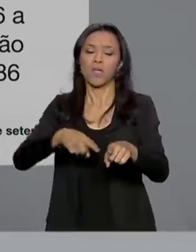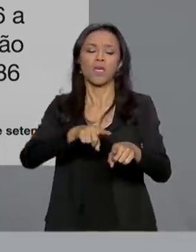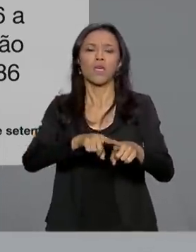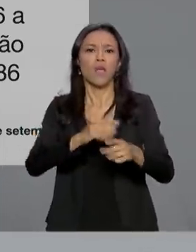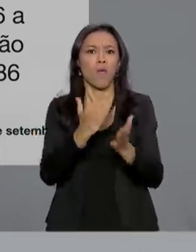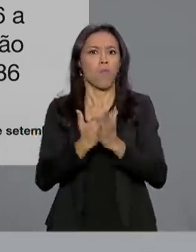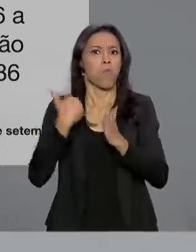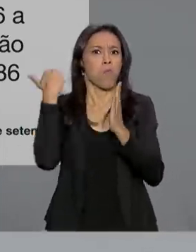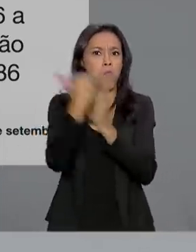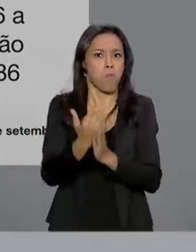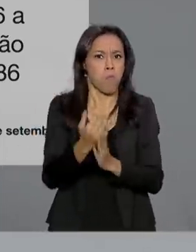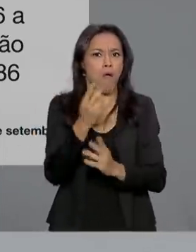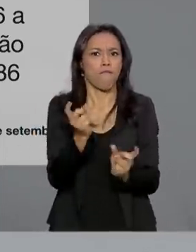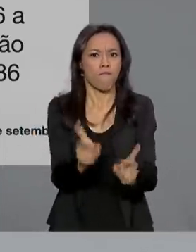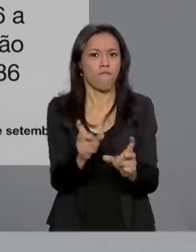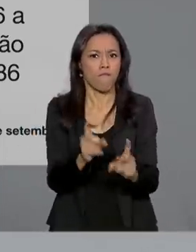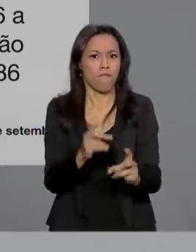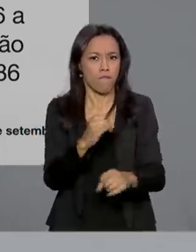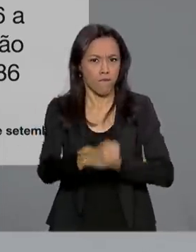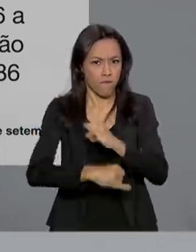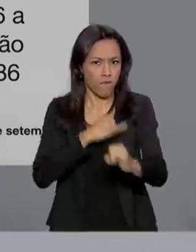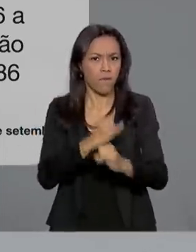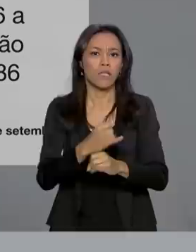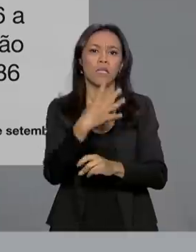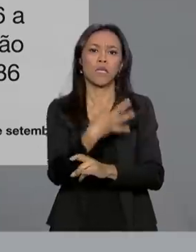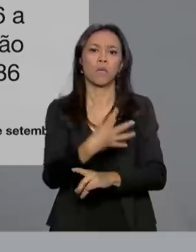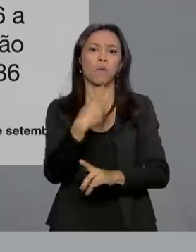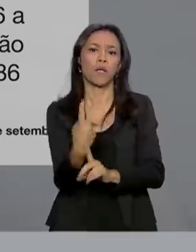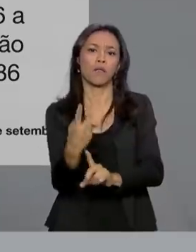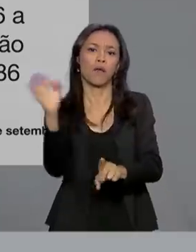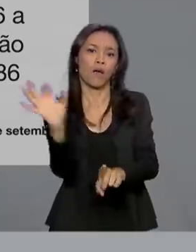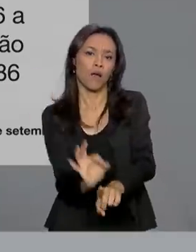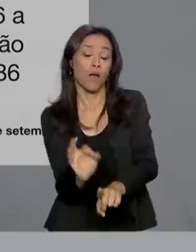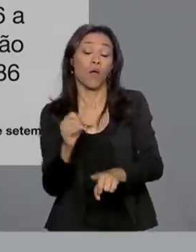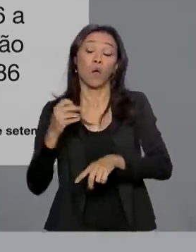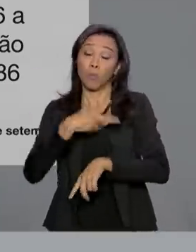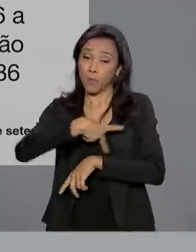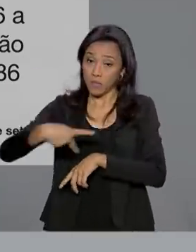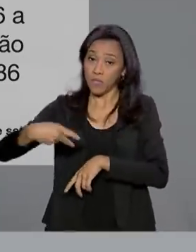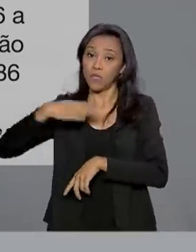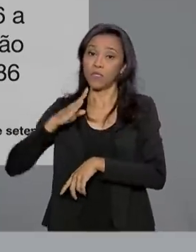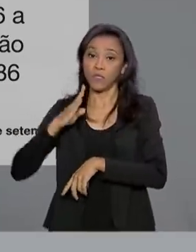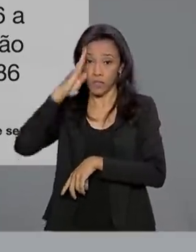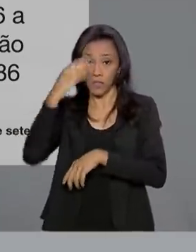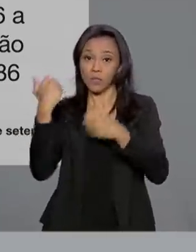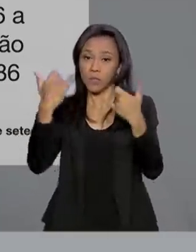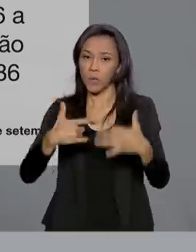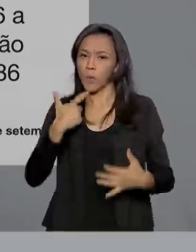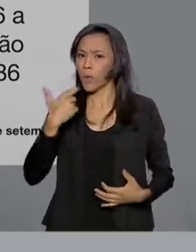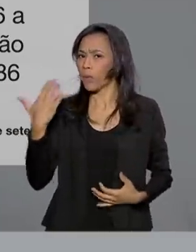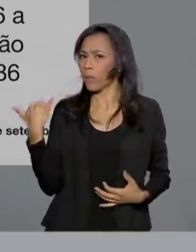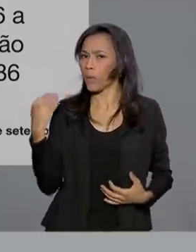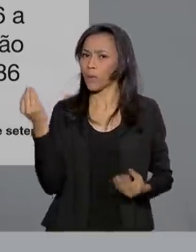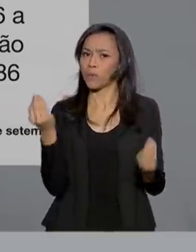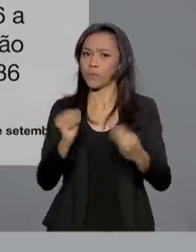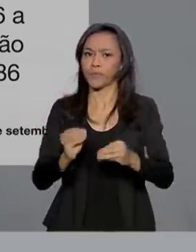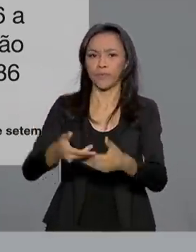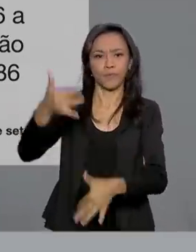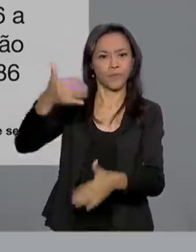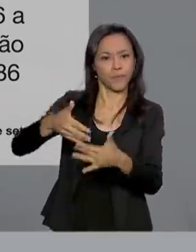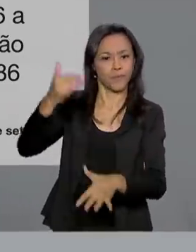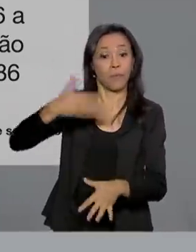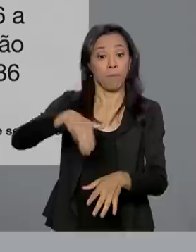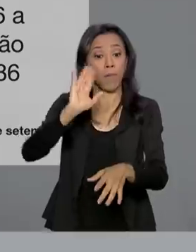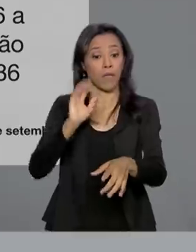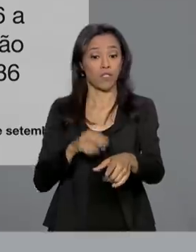online em 41%. O presidente Jair Bolsonaro falou sobre esses números agora há pouco pelas redes sociais. Foram mais